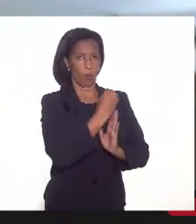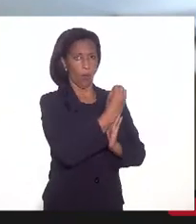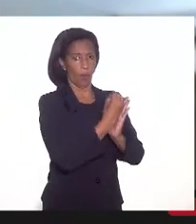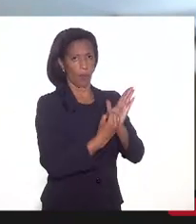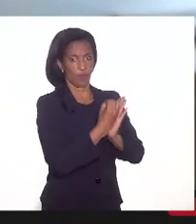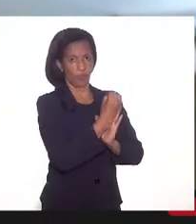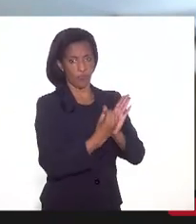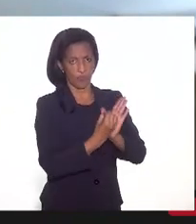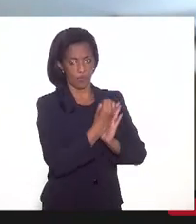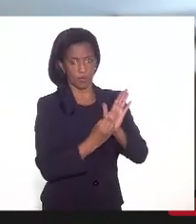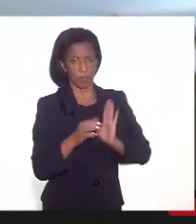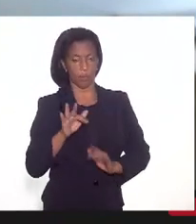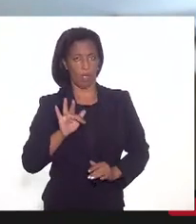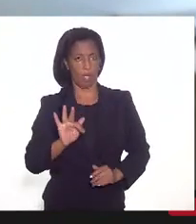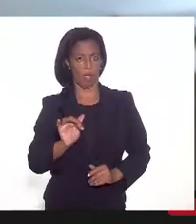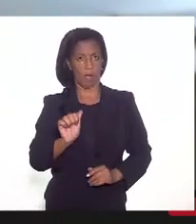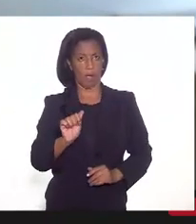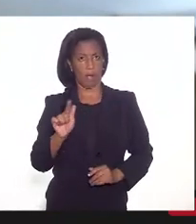Fazenda